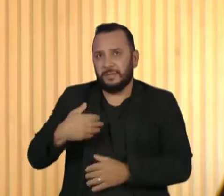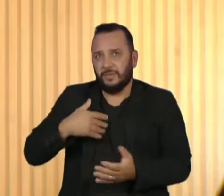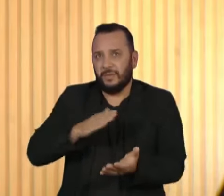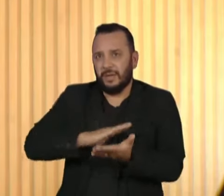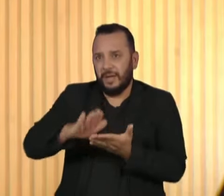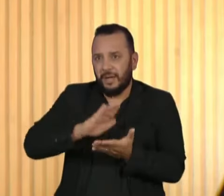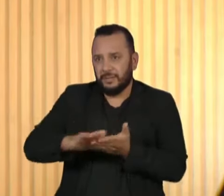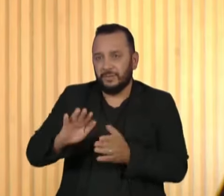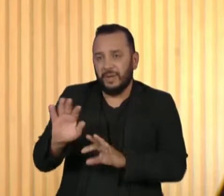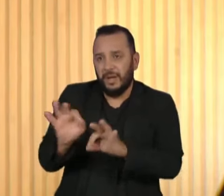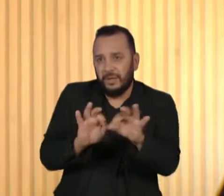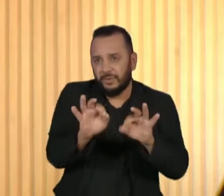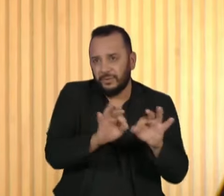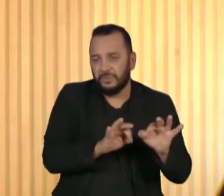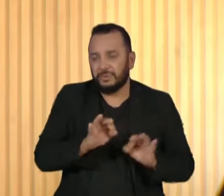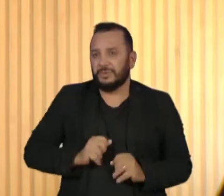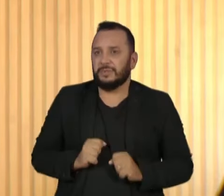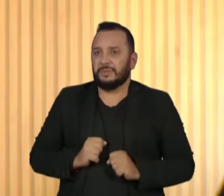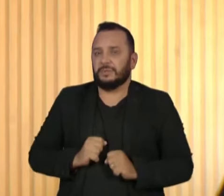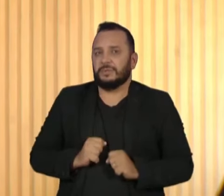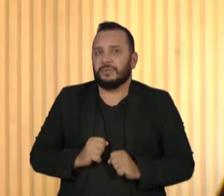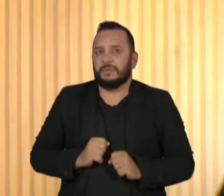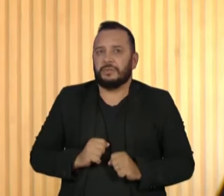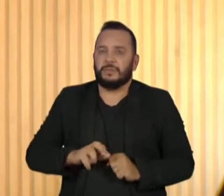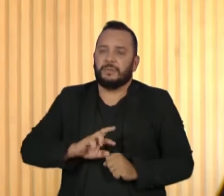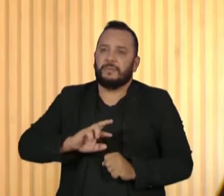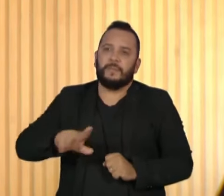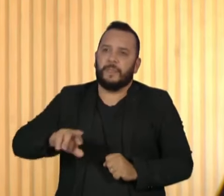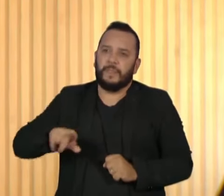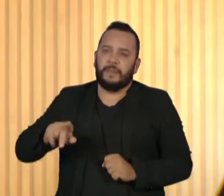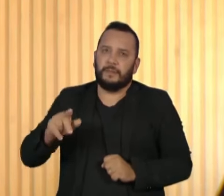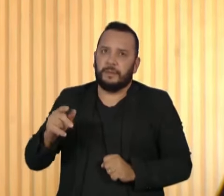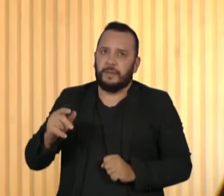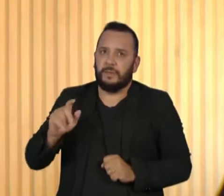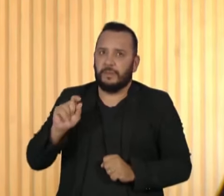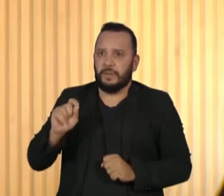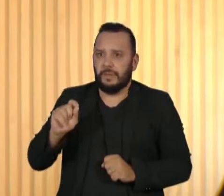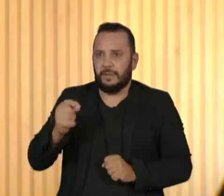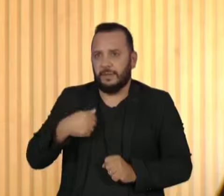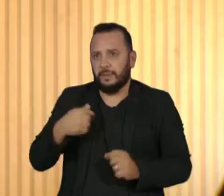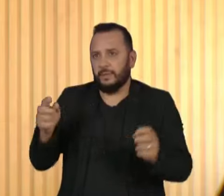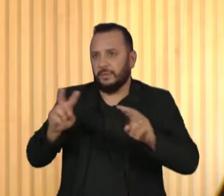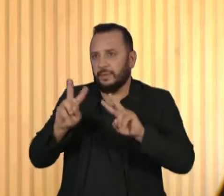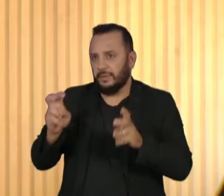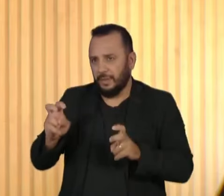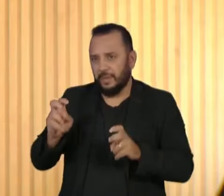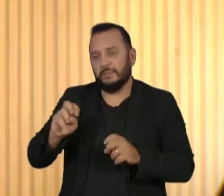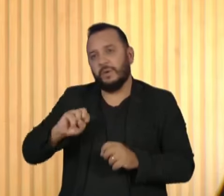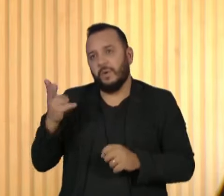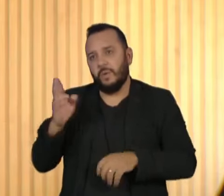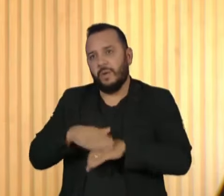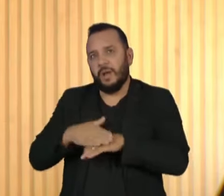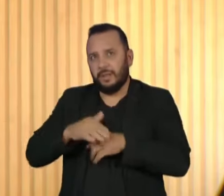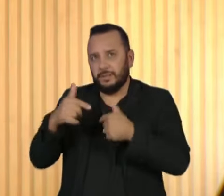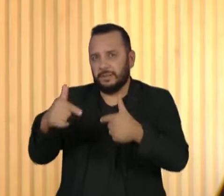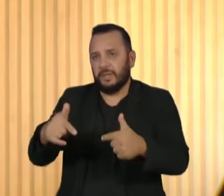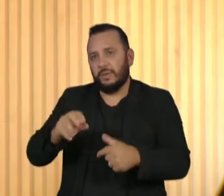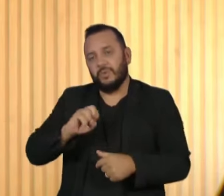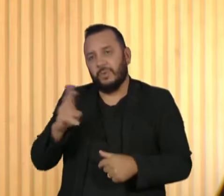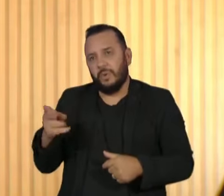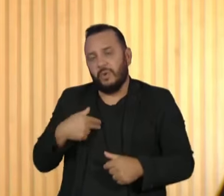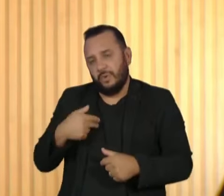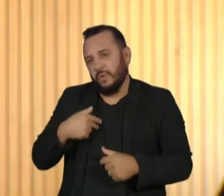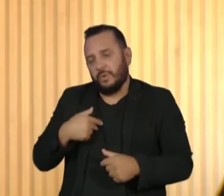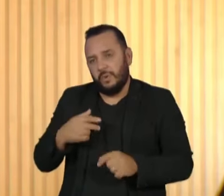não é uma agenda, como eu chamei naquela entrevista, ou uma pauta, ou uma ação, ou uma frente de